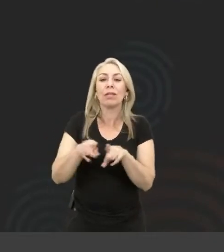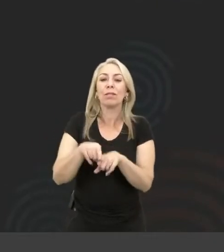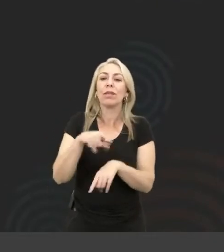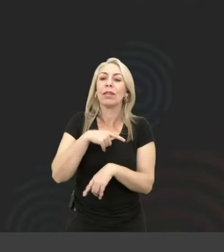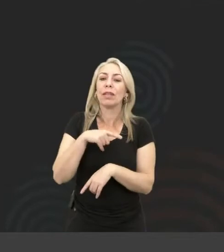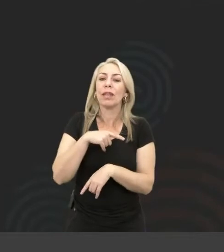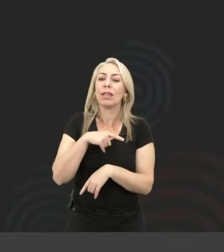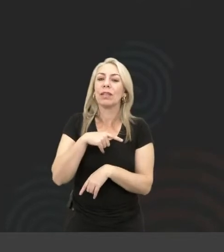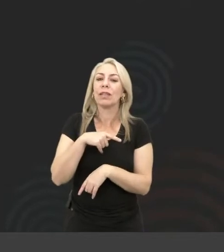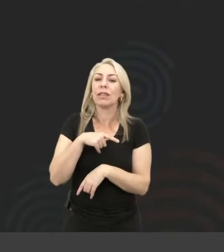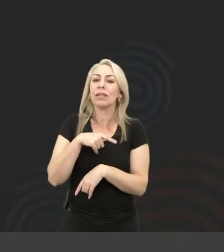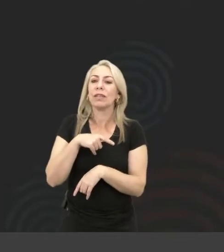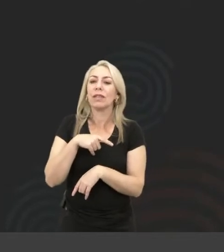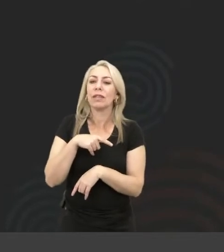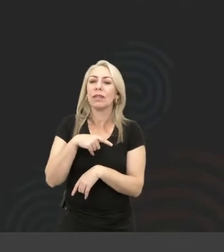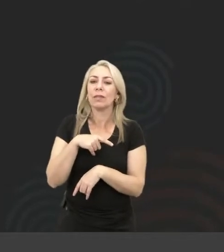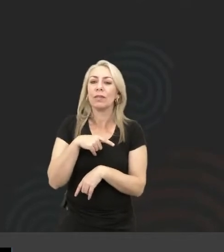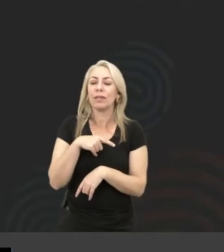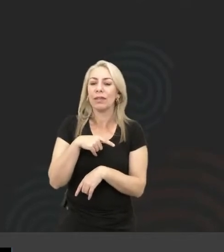fato de